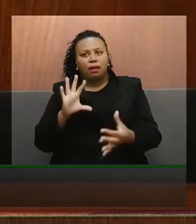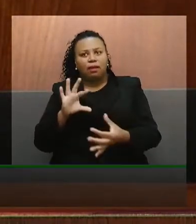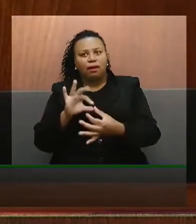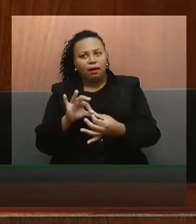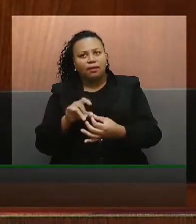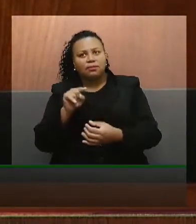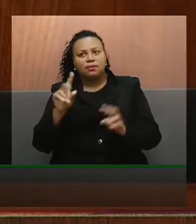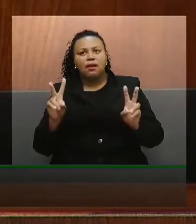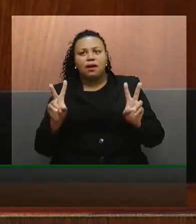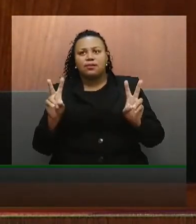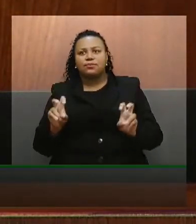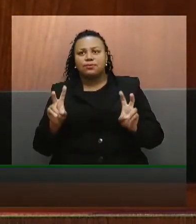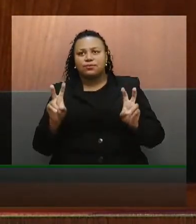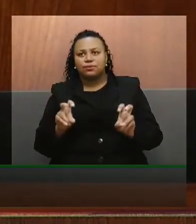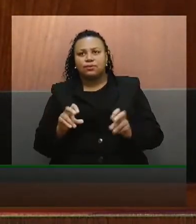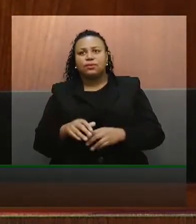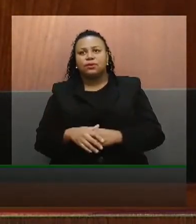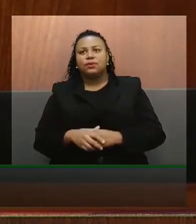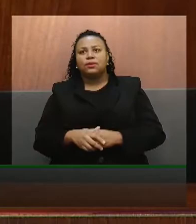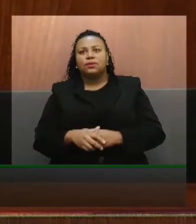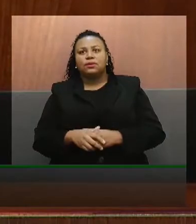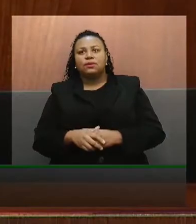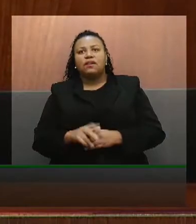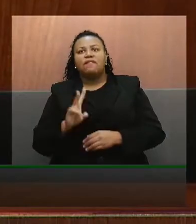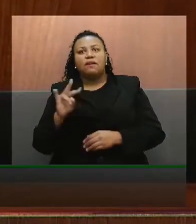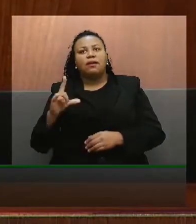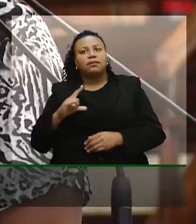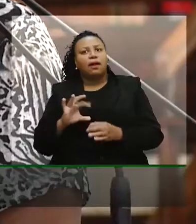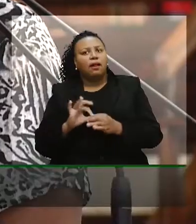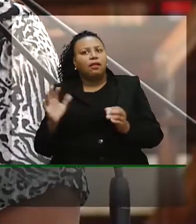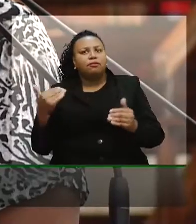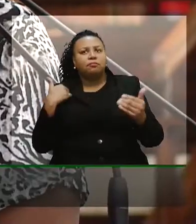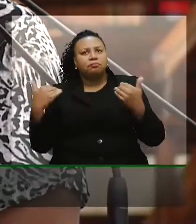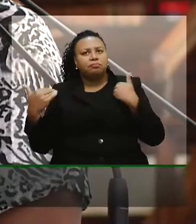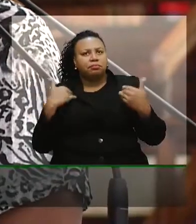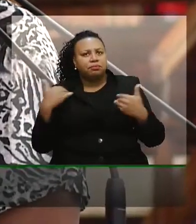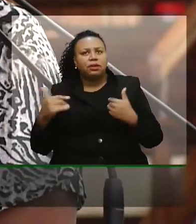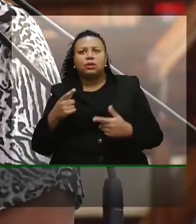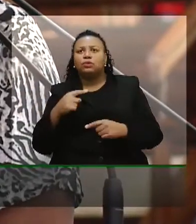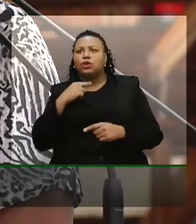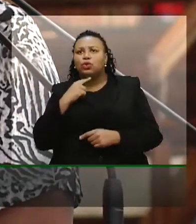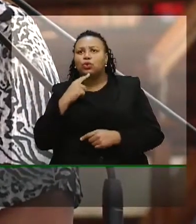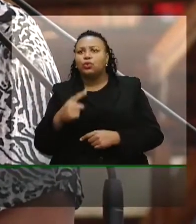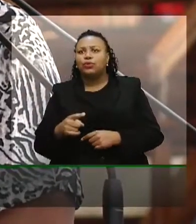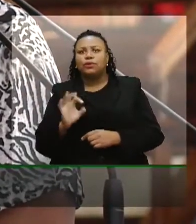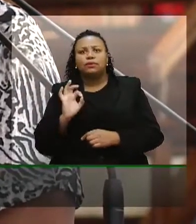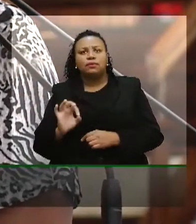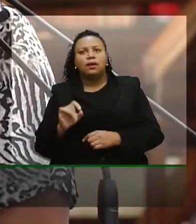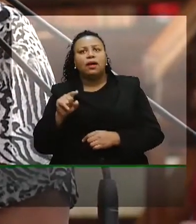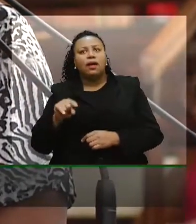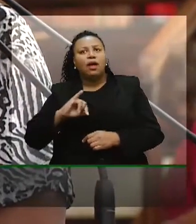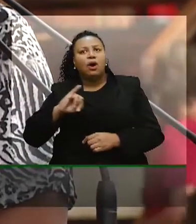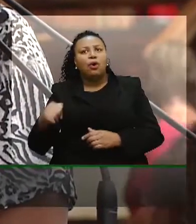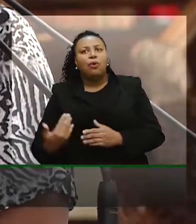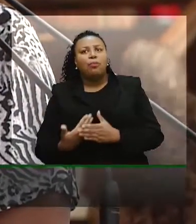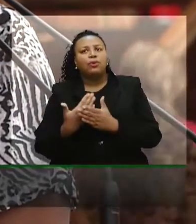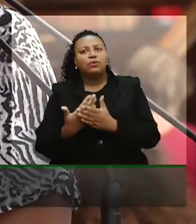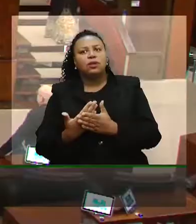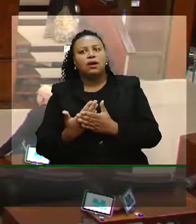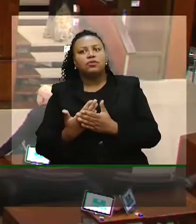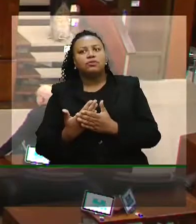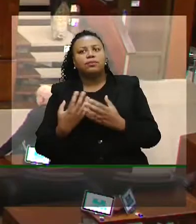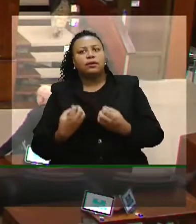identificados com esse tema, estarão aí à disposição e, sem dúvida, essa é uma oportunidade para